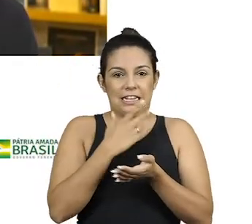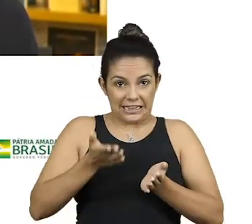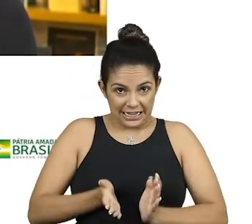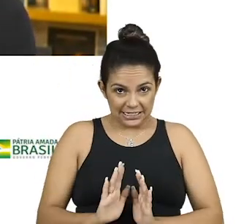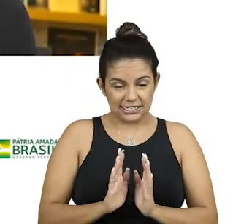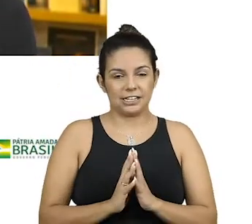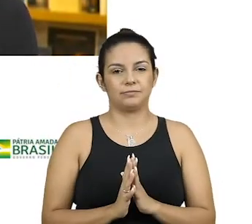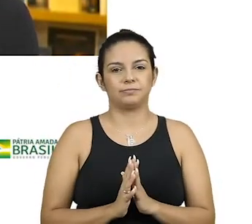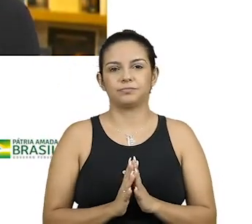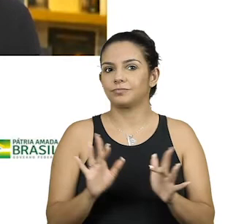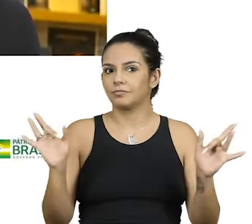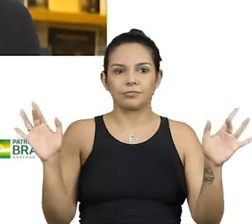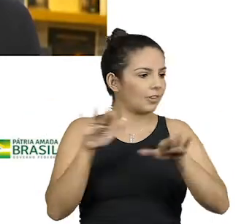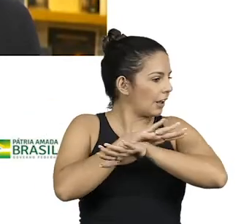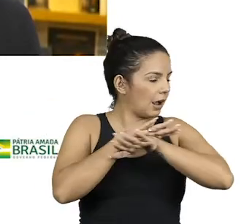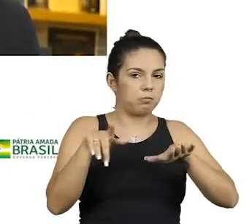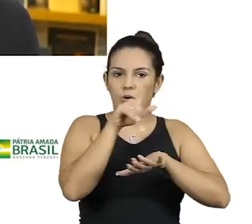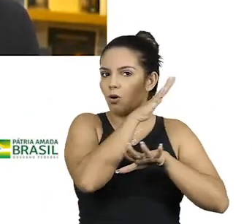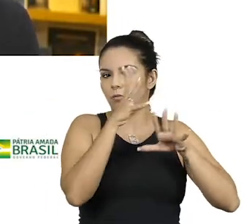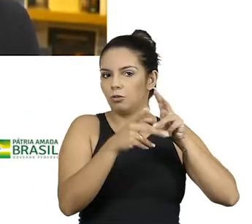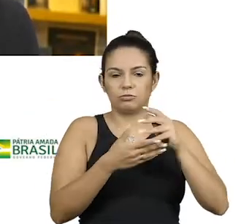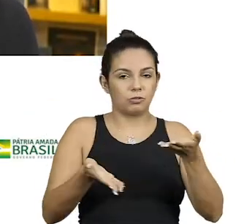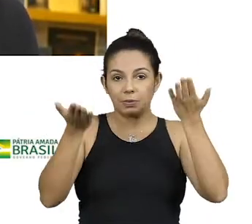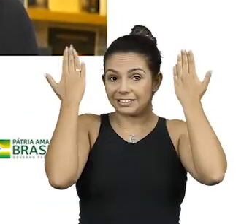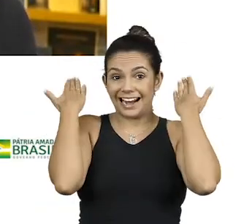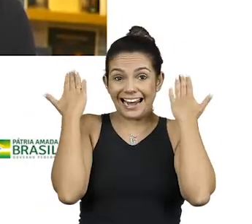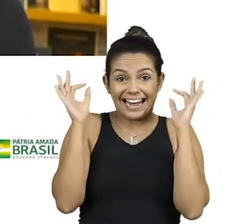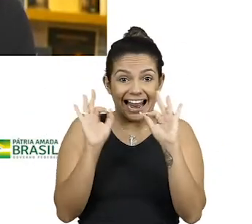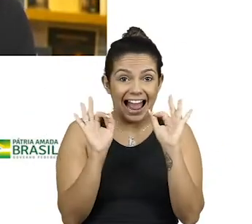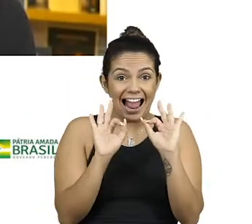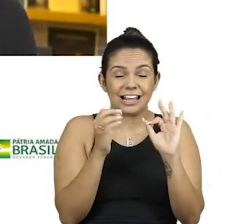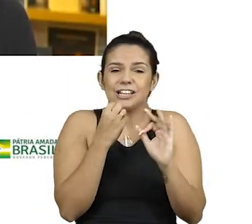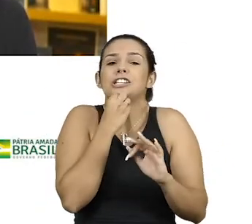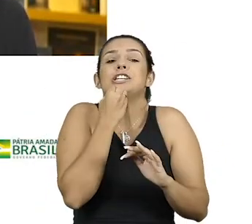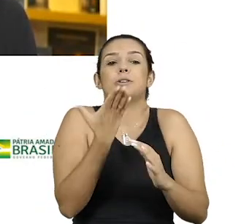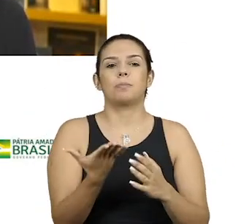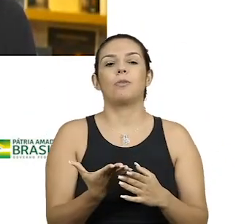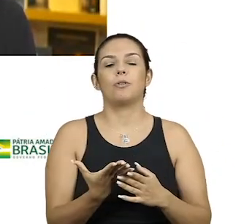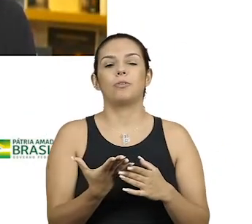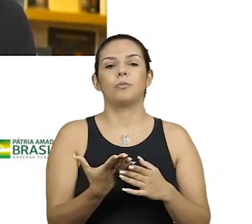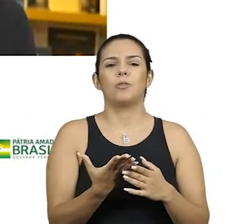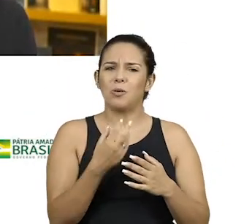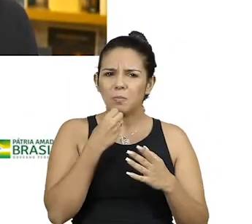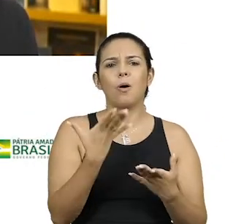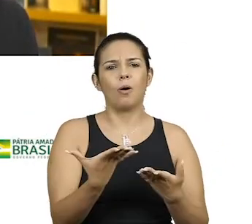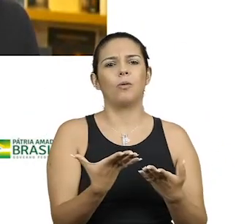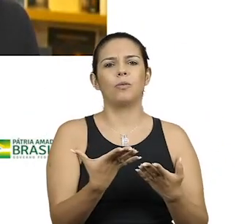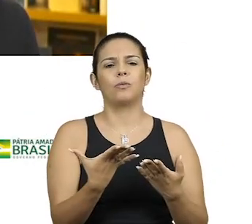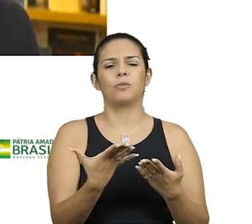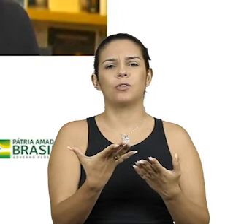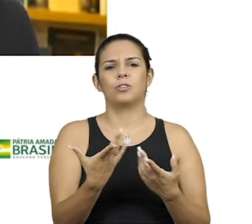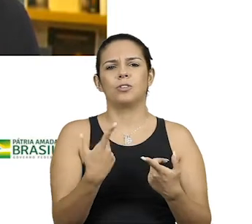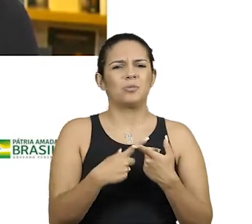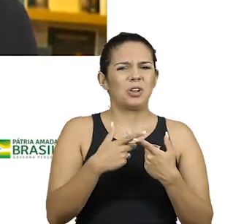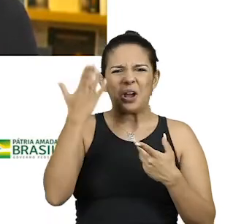Não sobrou nós. E que bom! E que bom! Que mundo terrível! Que mundo implacável com as diferenças, com os